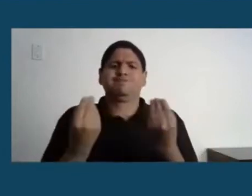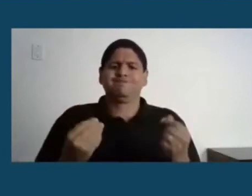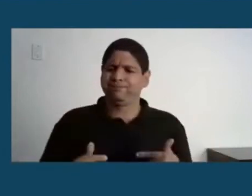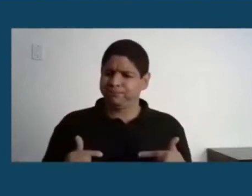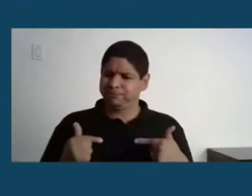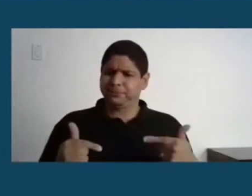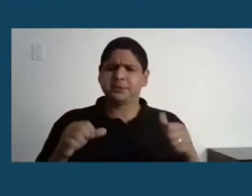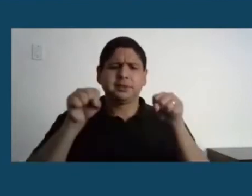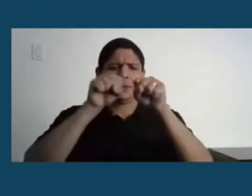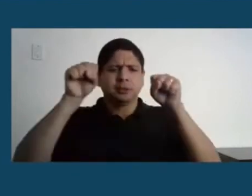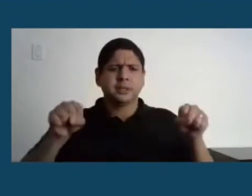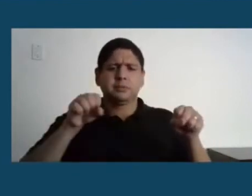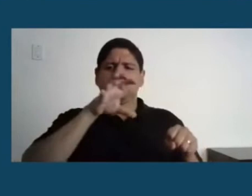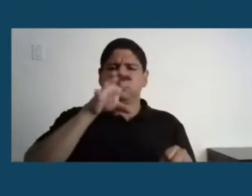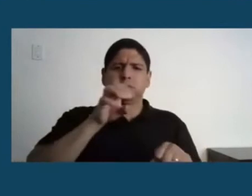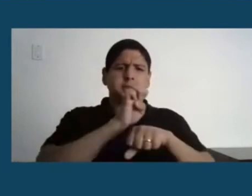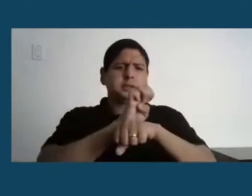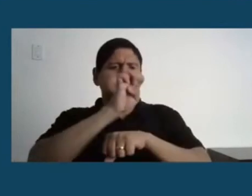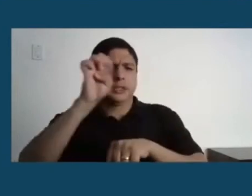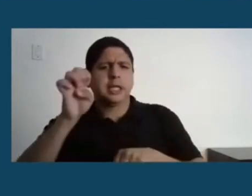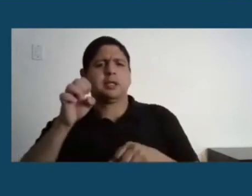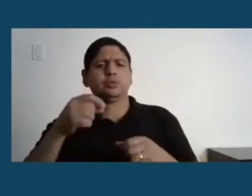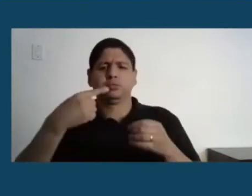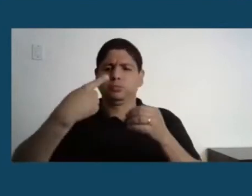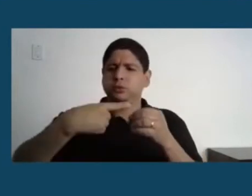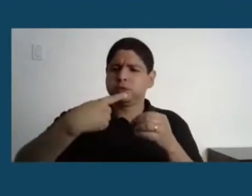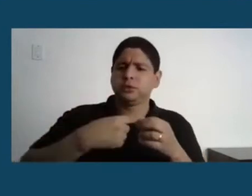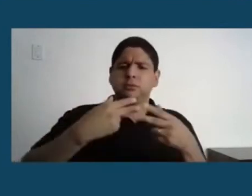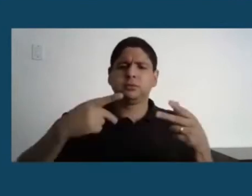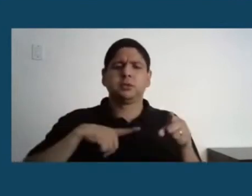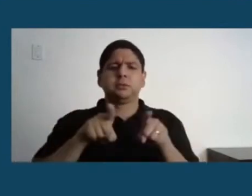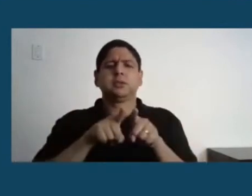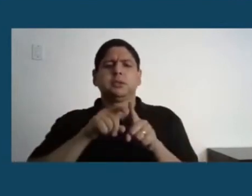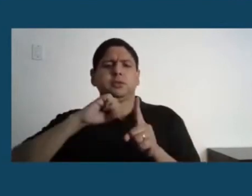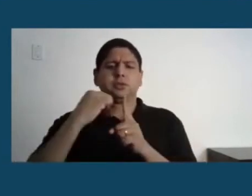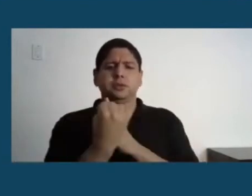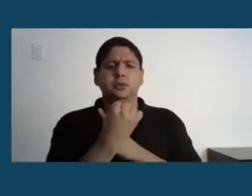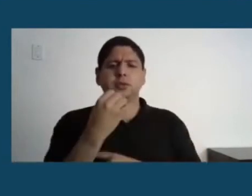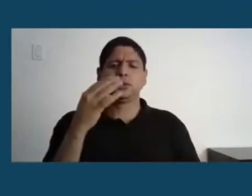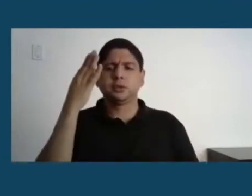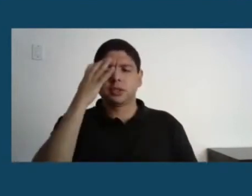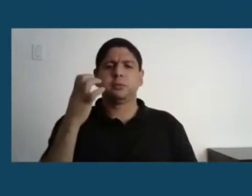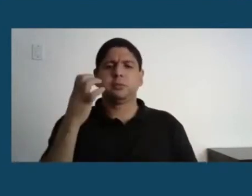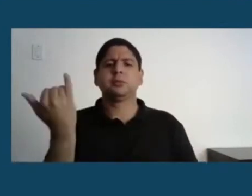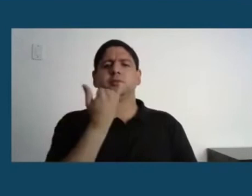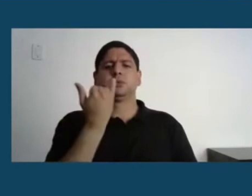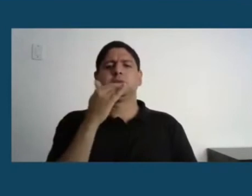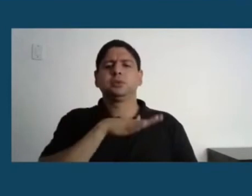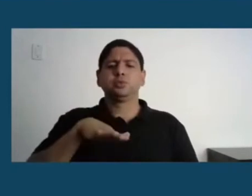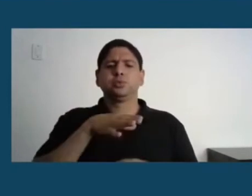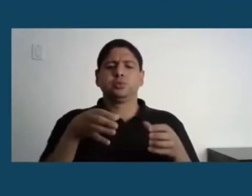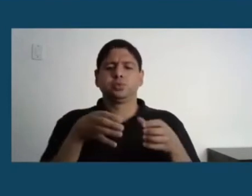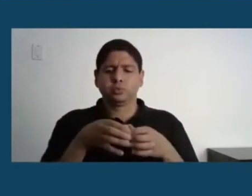municipal, estadual, fez isso no Brasil inteiro, e agora a sociedade reconhece muito mais a importância dessas instituições. Então,